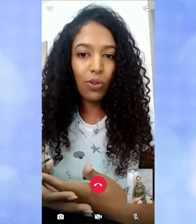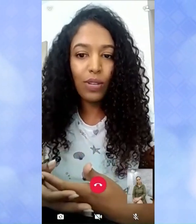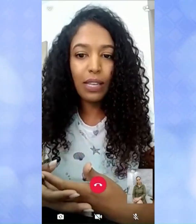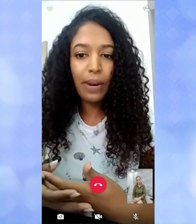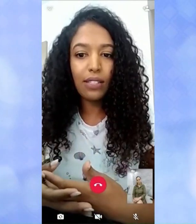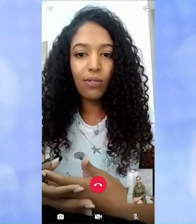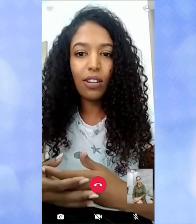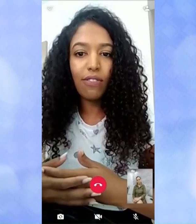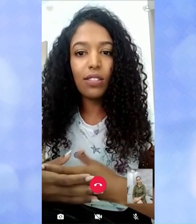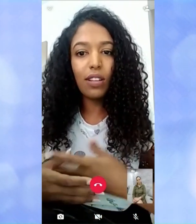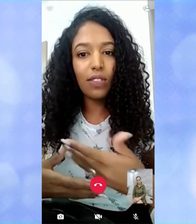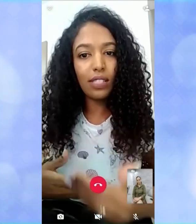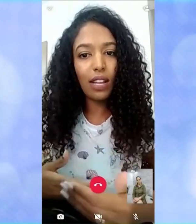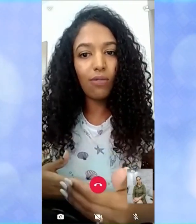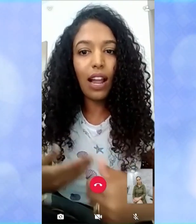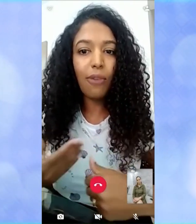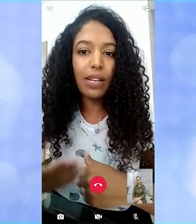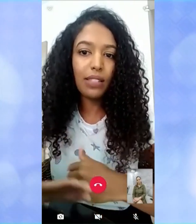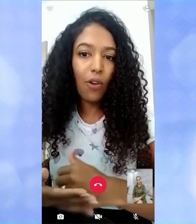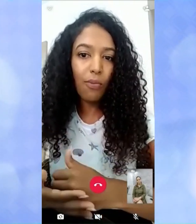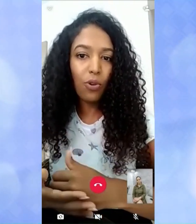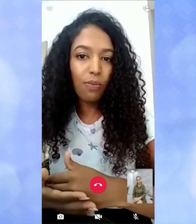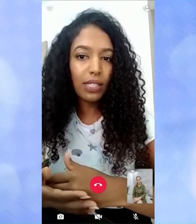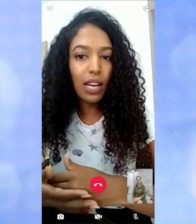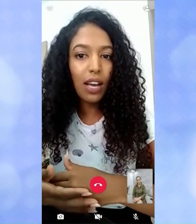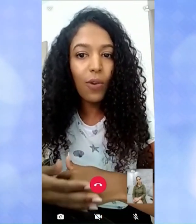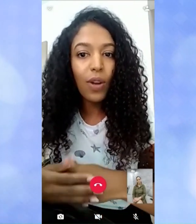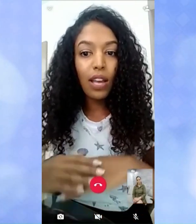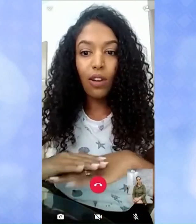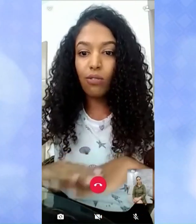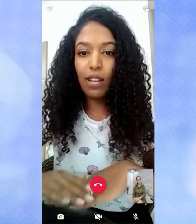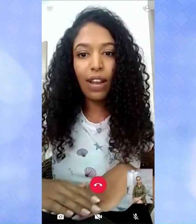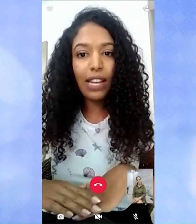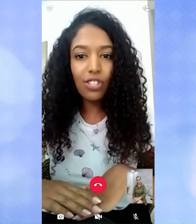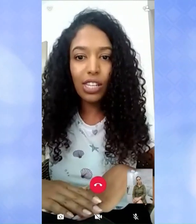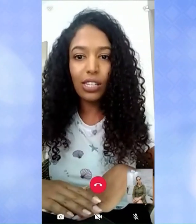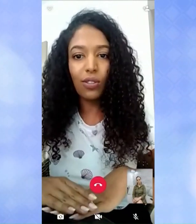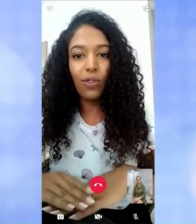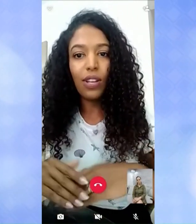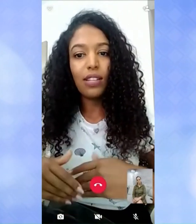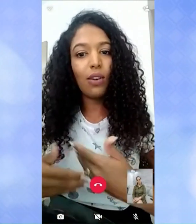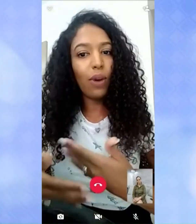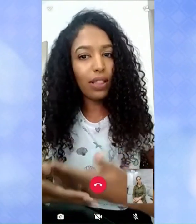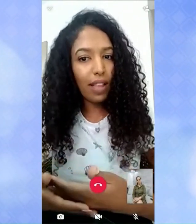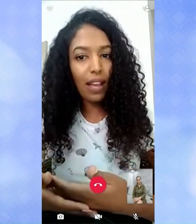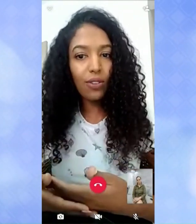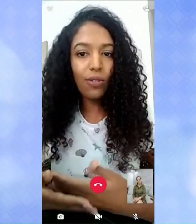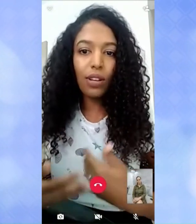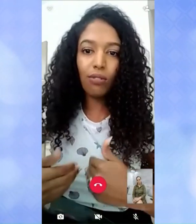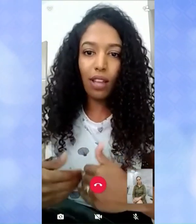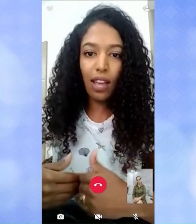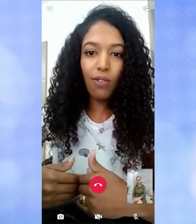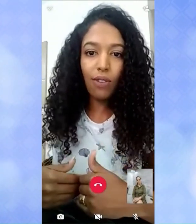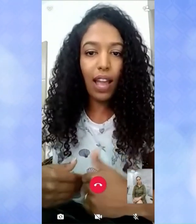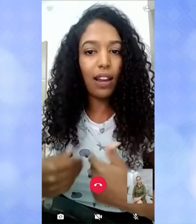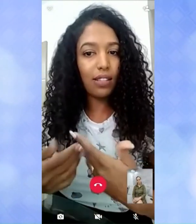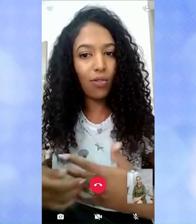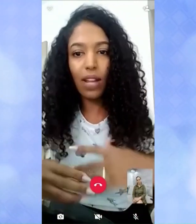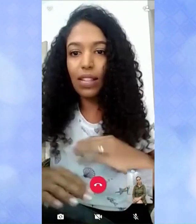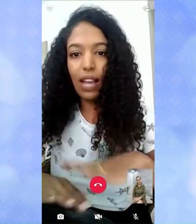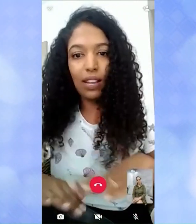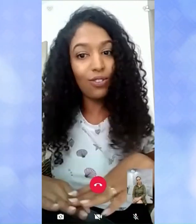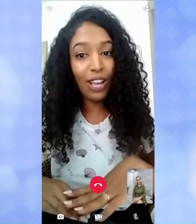algumas pessoas que prestam serviço e às vezes tem um salário mensal de uma condição. Eu não tenho nada que isso. Se eu atendo, eu tenho